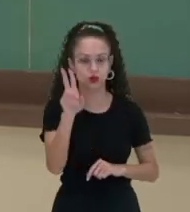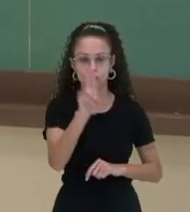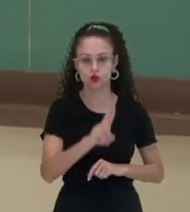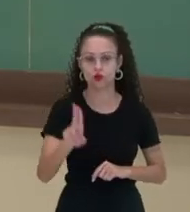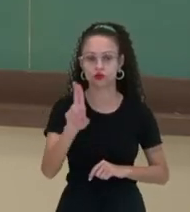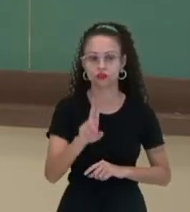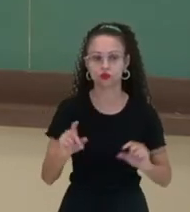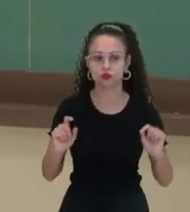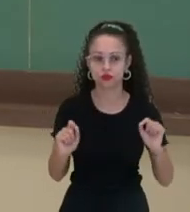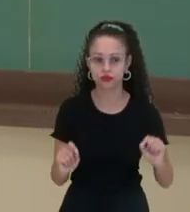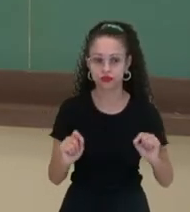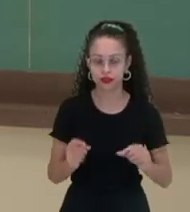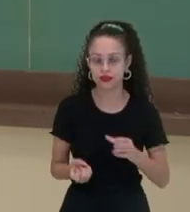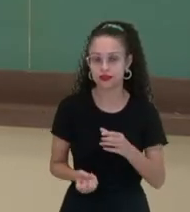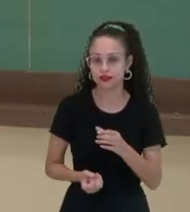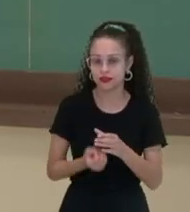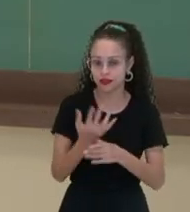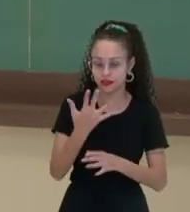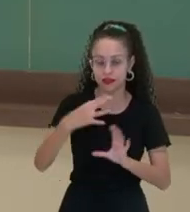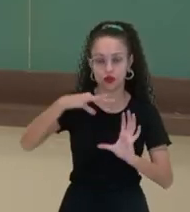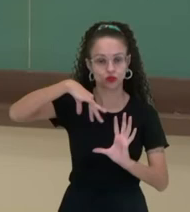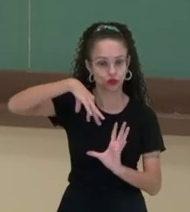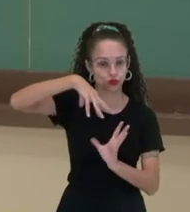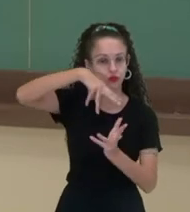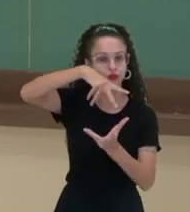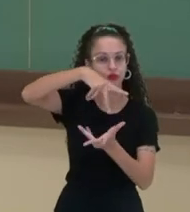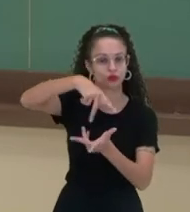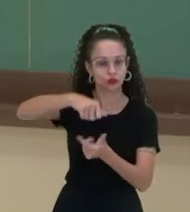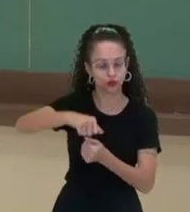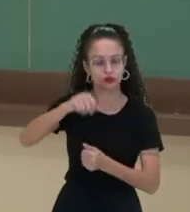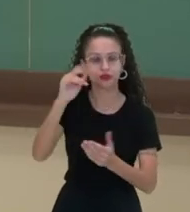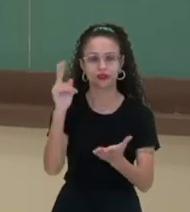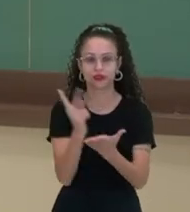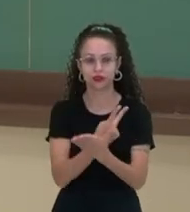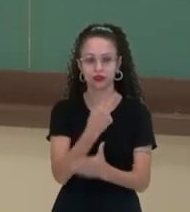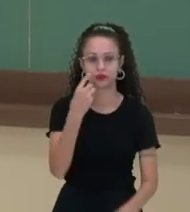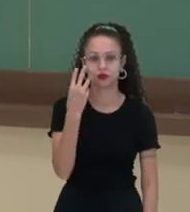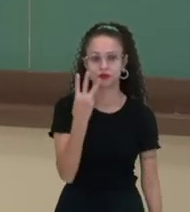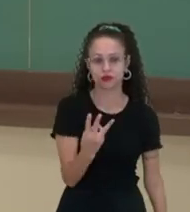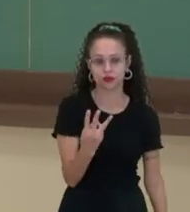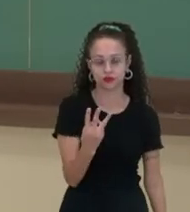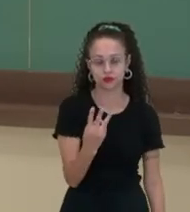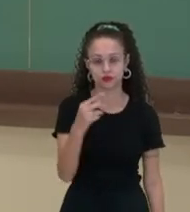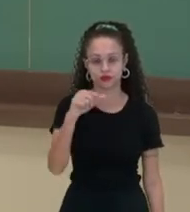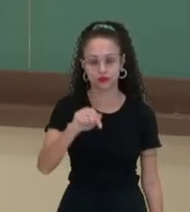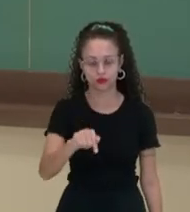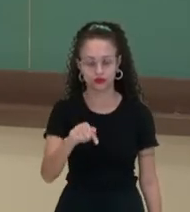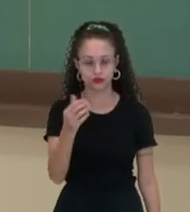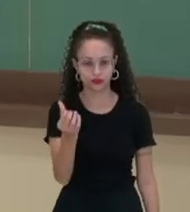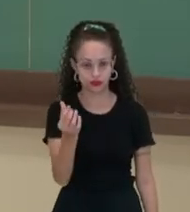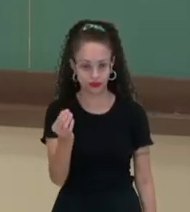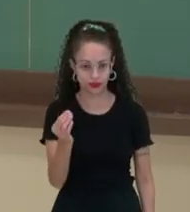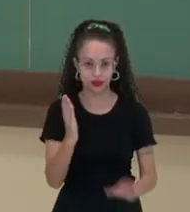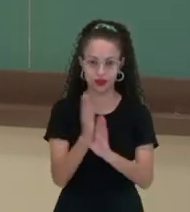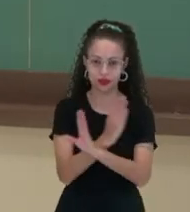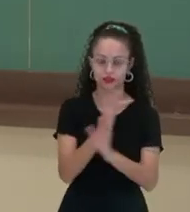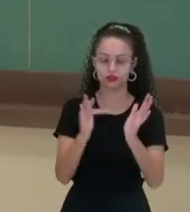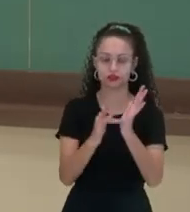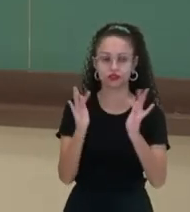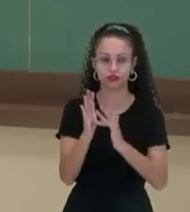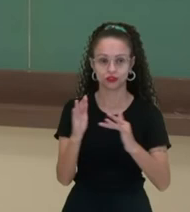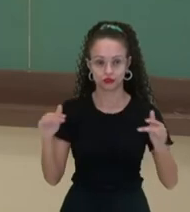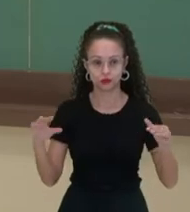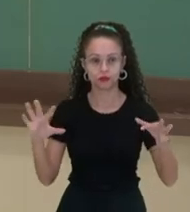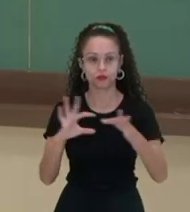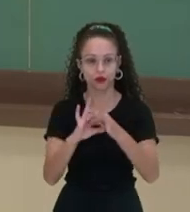nascimento, ou melhor, a criação do mundo para eles, que ocorreu em 3760 a.C., baseado